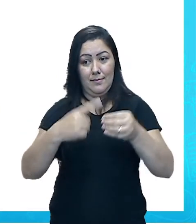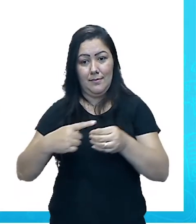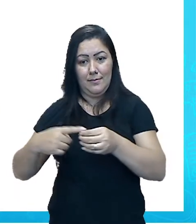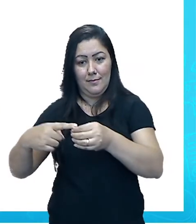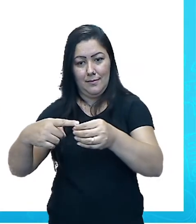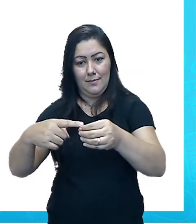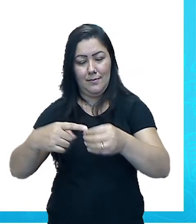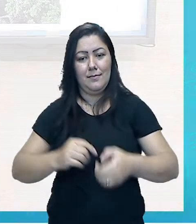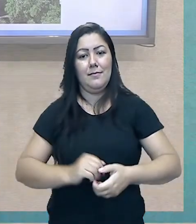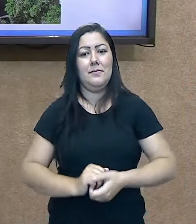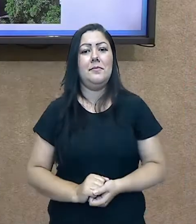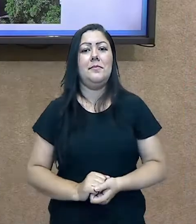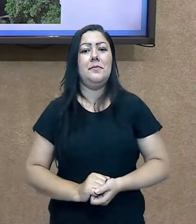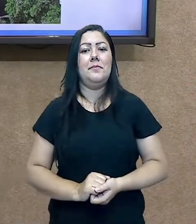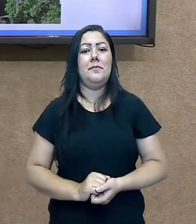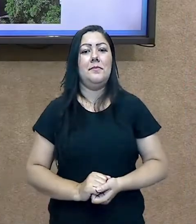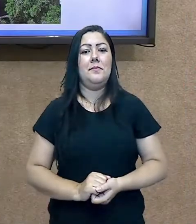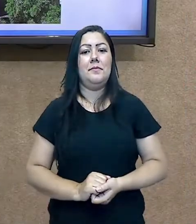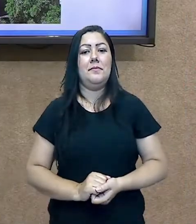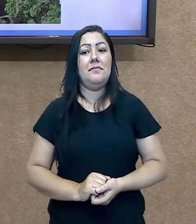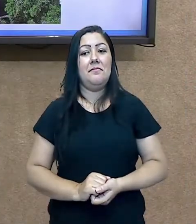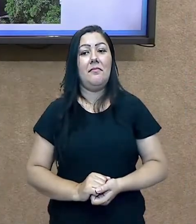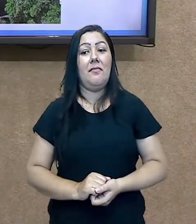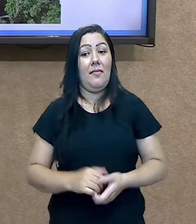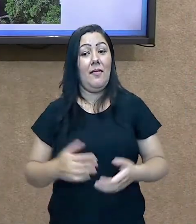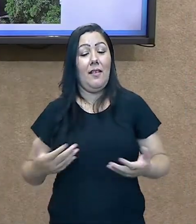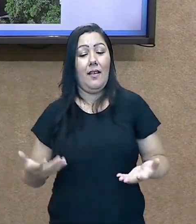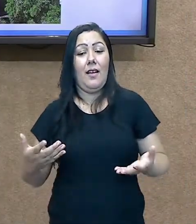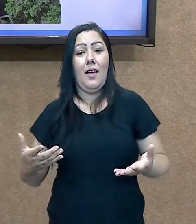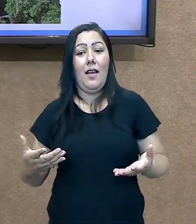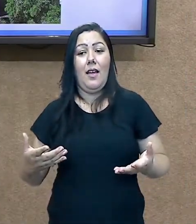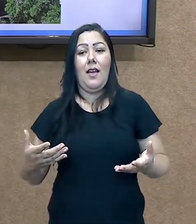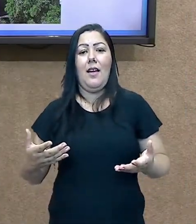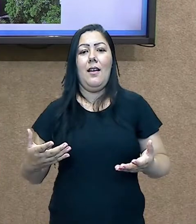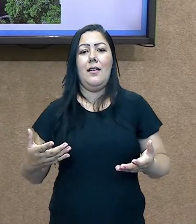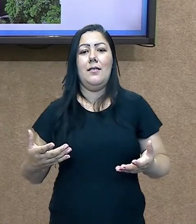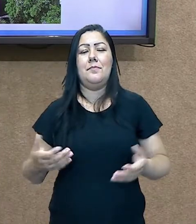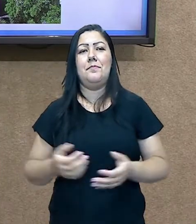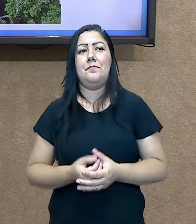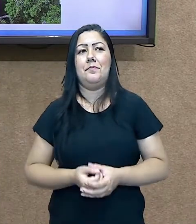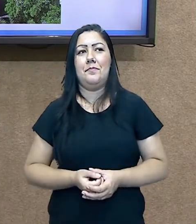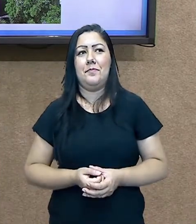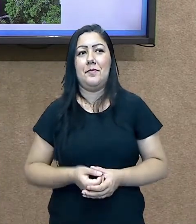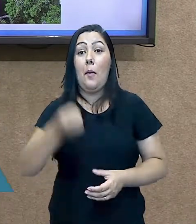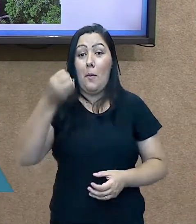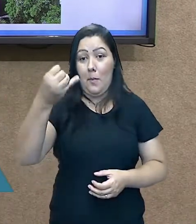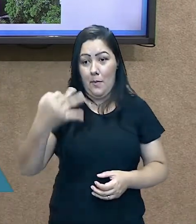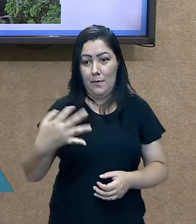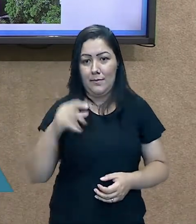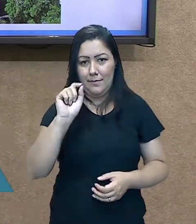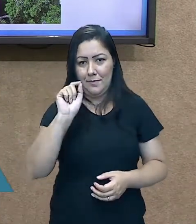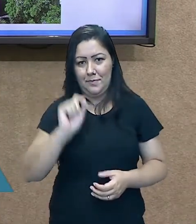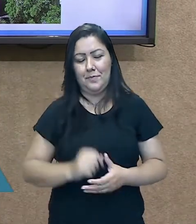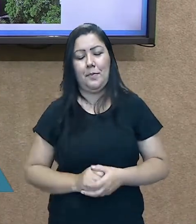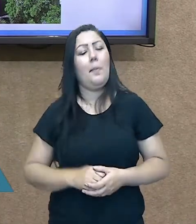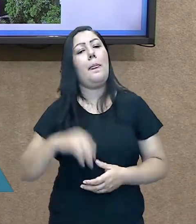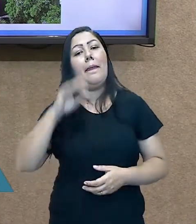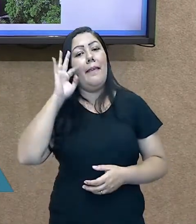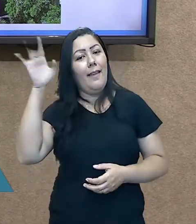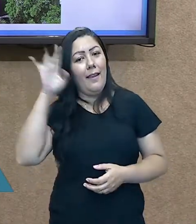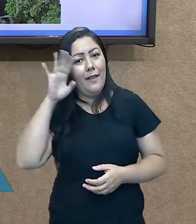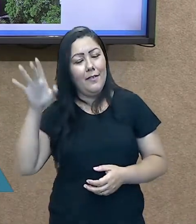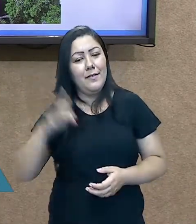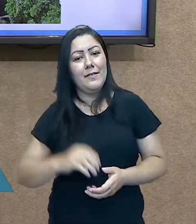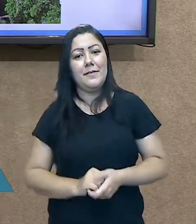a paisagem, ela é dinâmica. Vou fazer um, uma reflexão pequenininha com